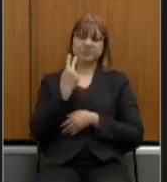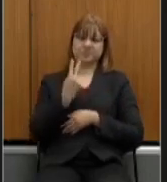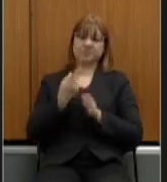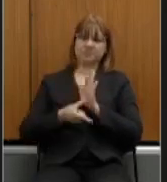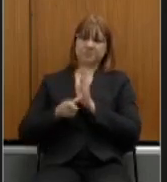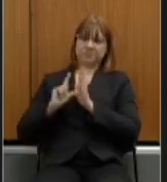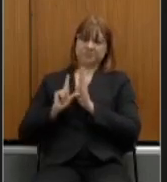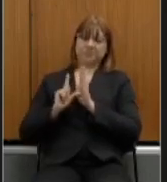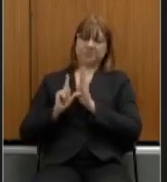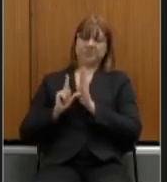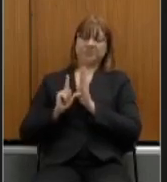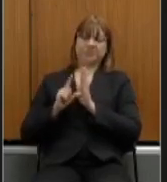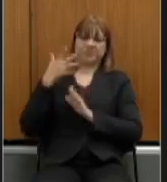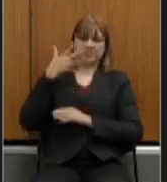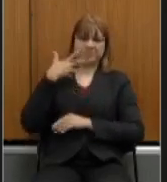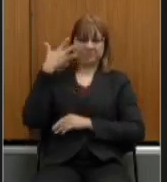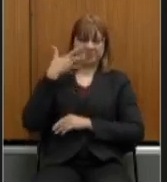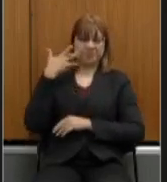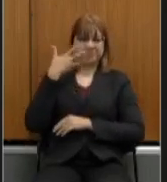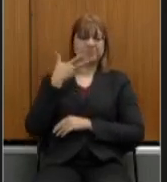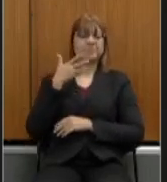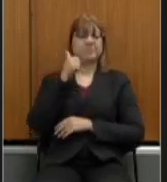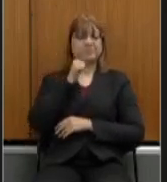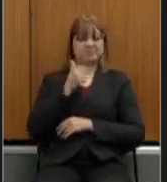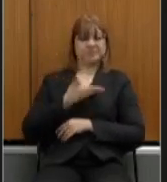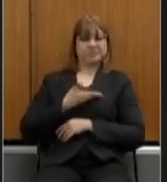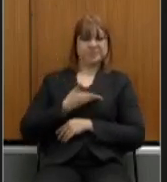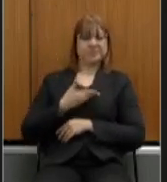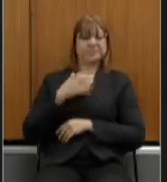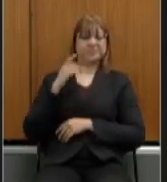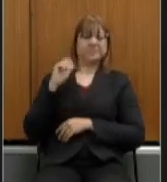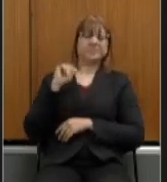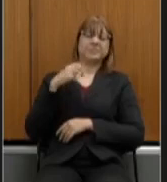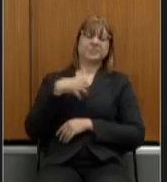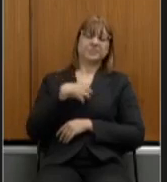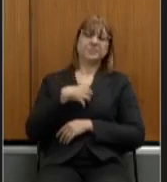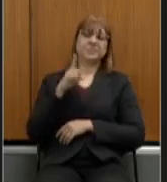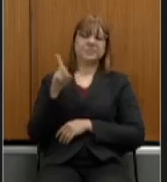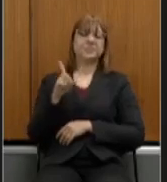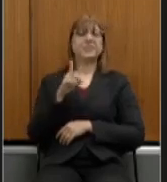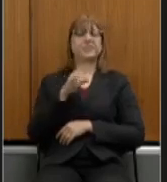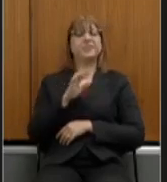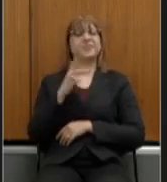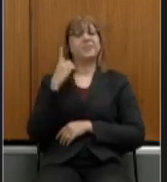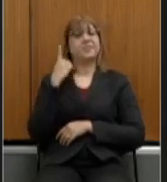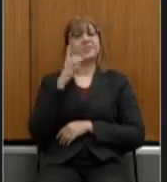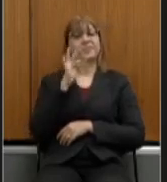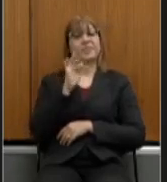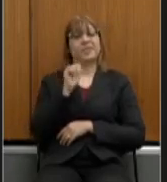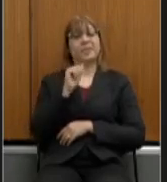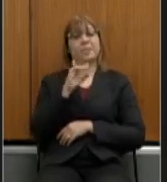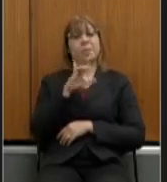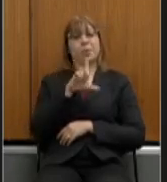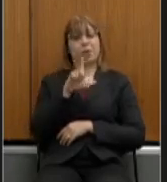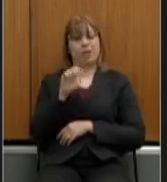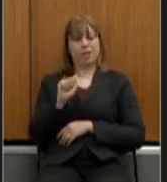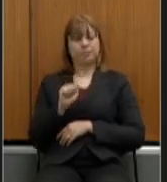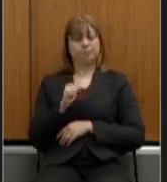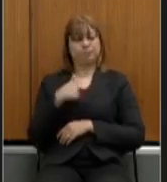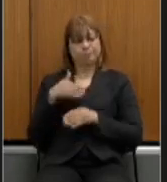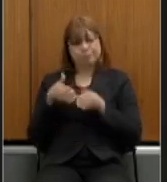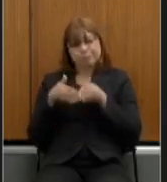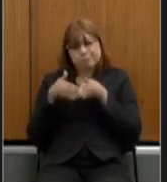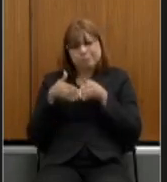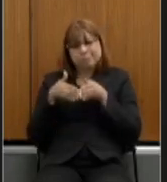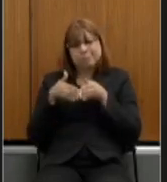e também a colega baiana deputada Fabiola Mansur eu vou pedir licença